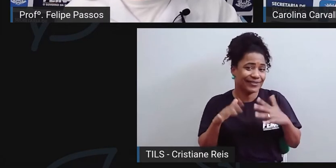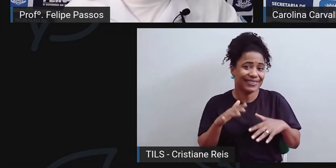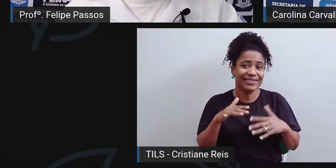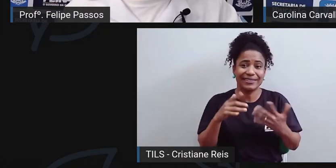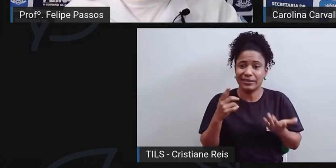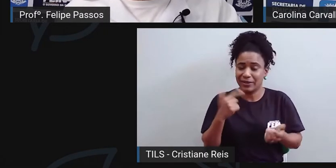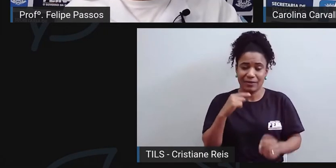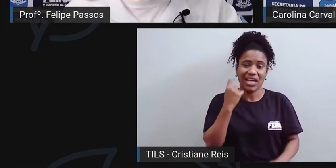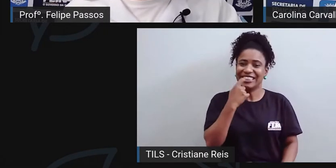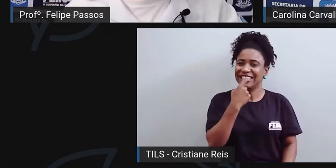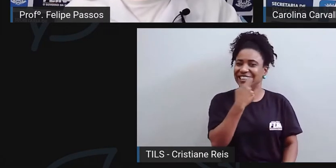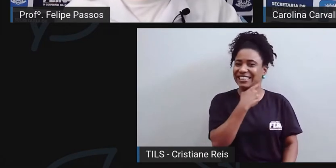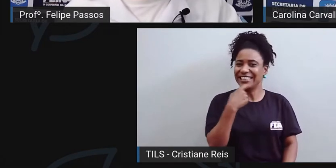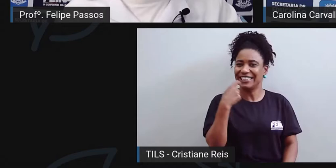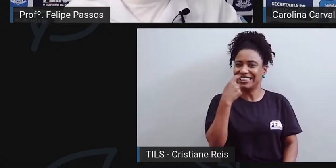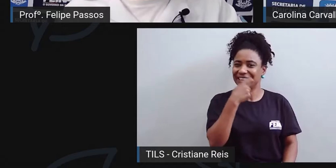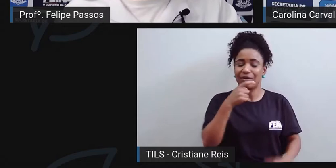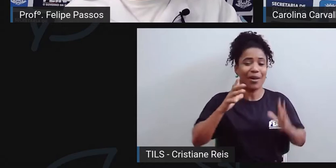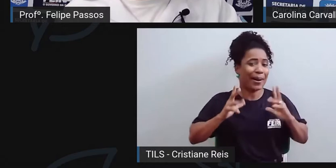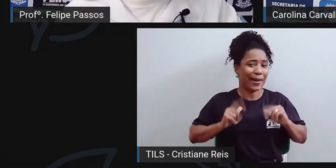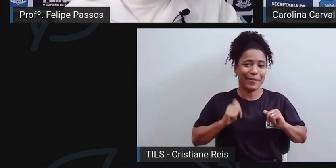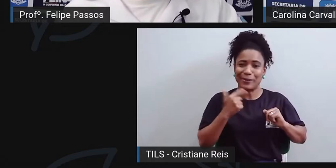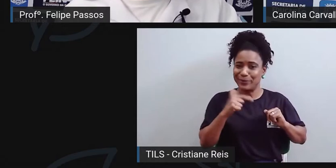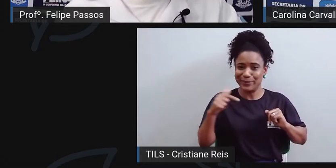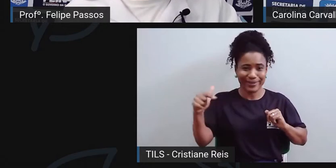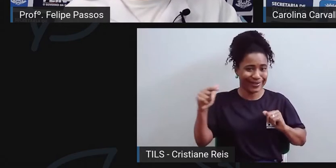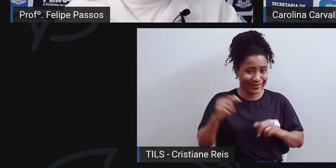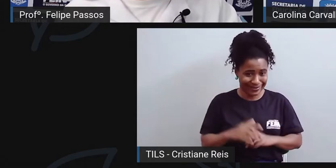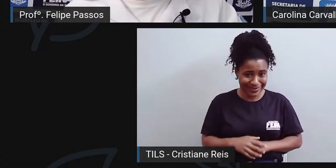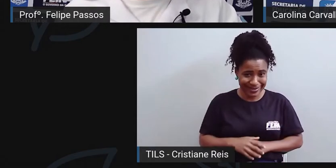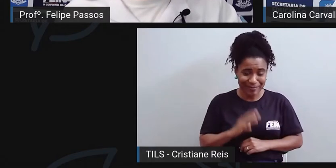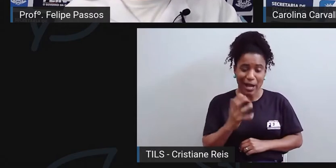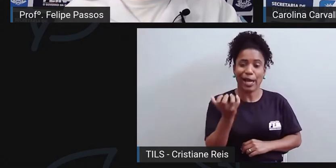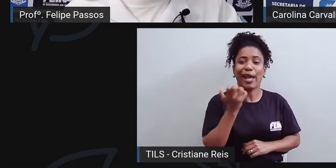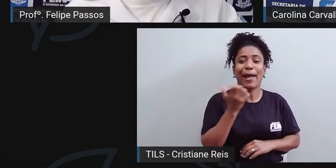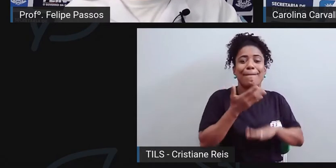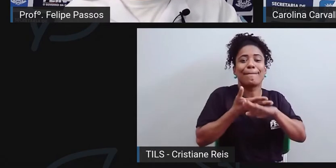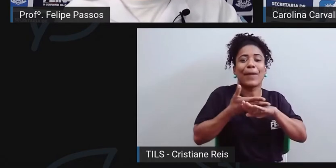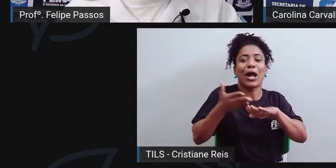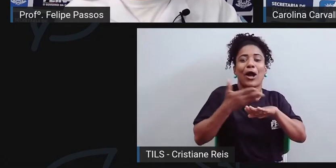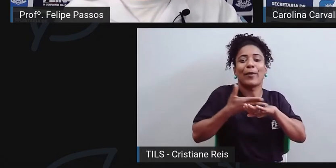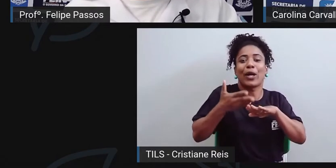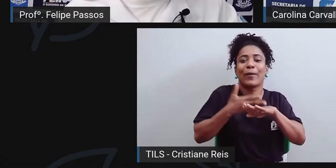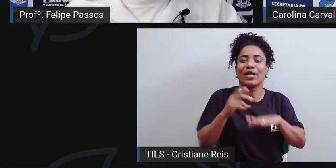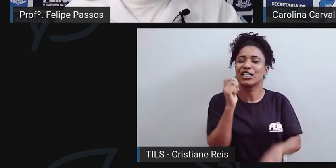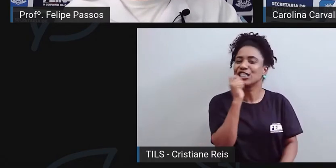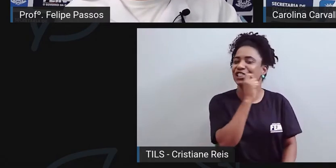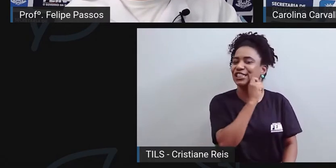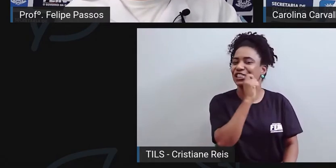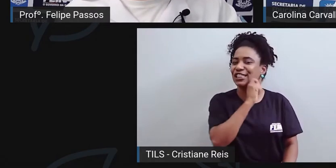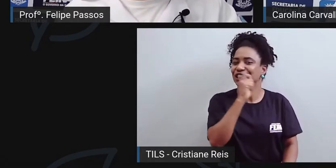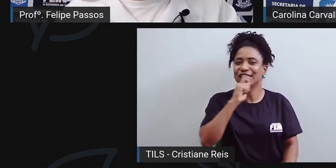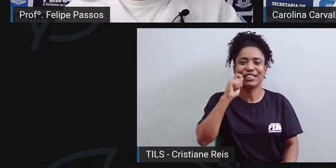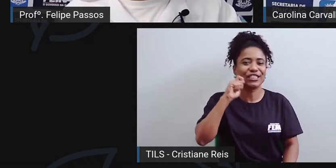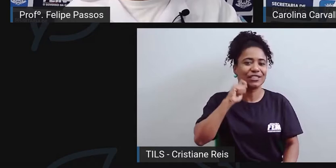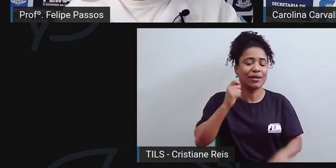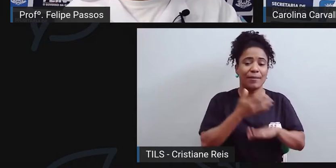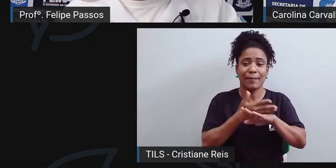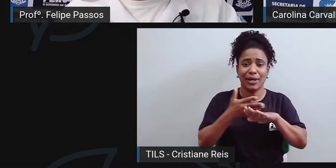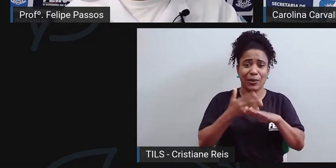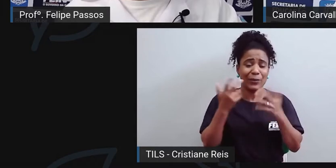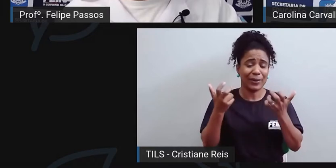ter o dente branco. E aí acha que aquelas fórmulas que vêm na internet vão ser mágicas, né? E, na verdade,